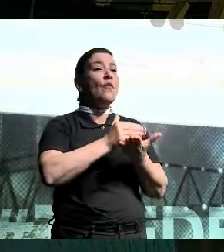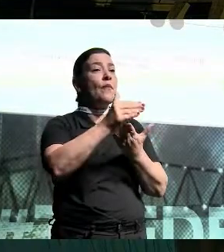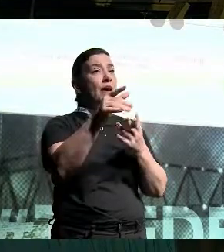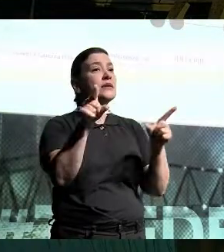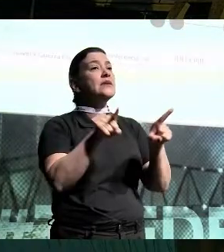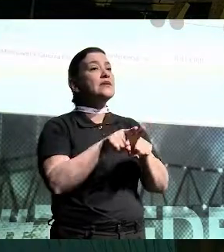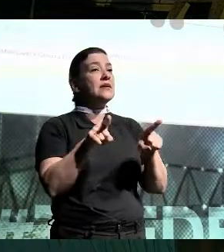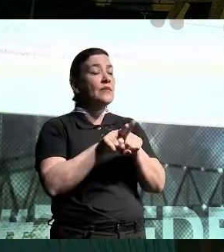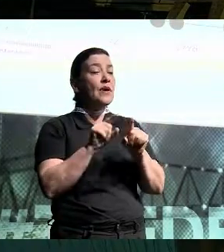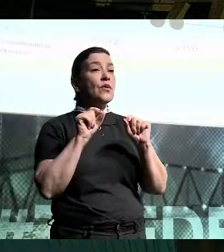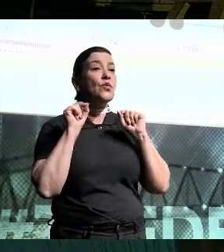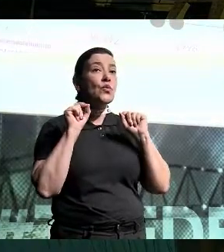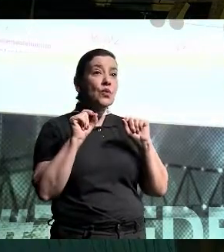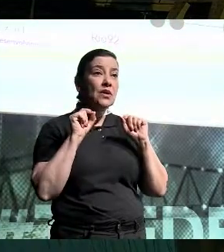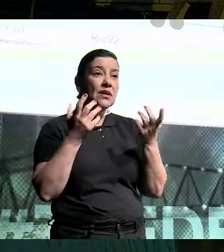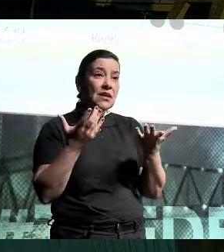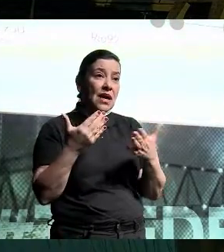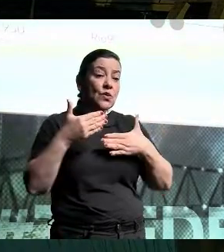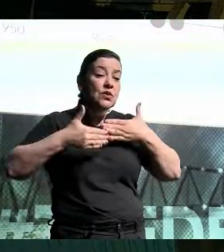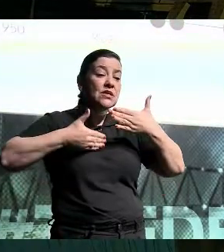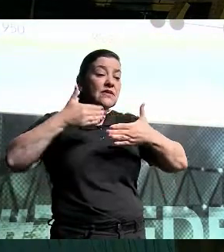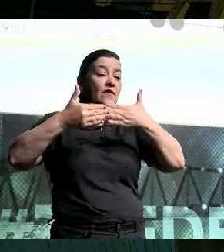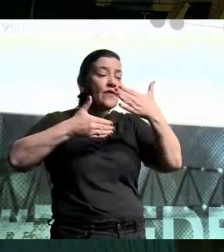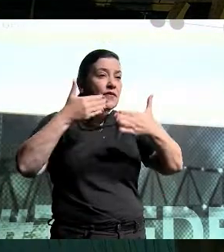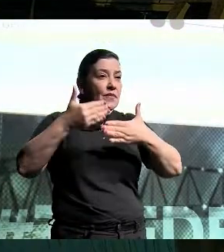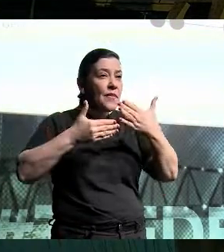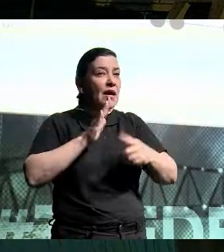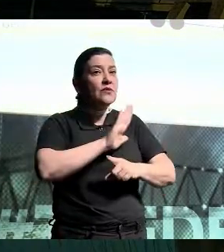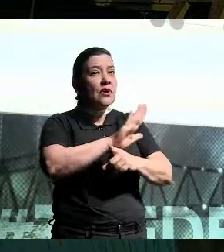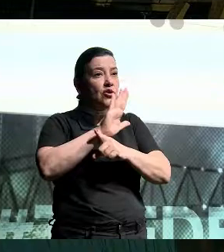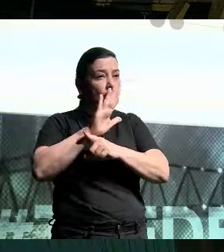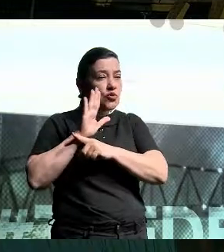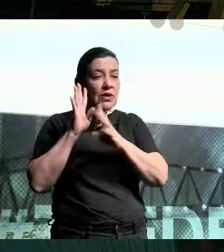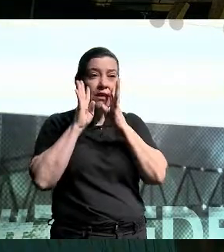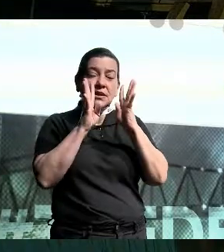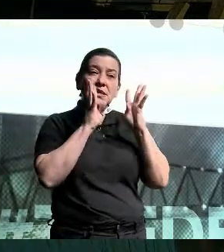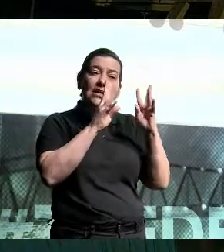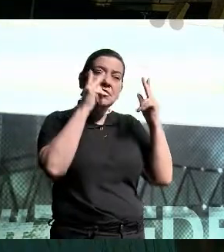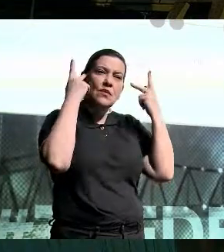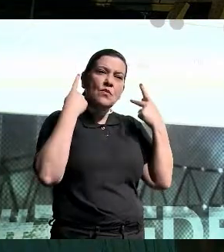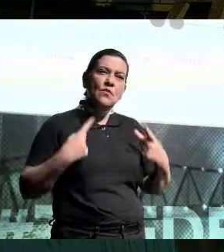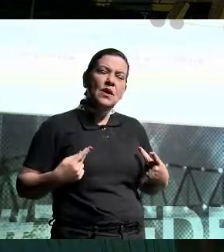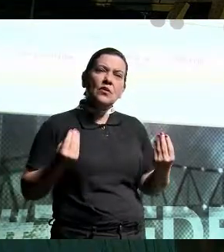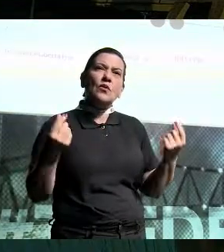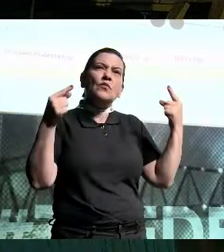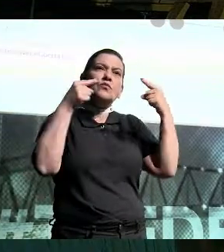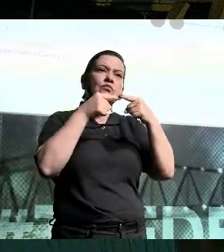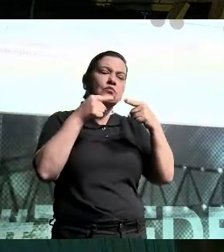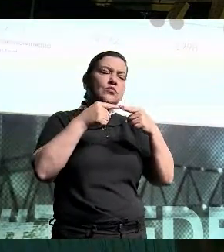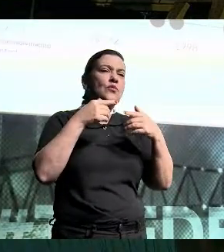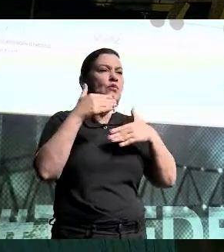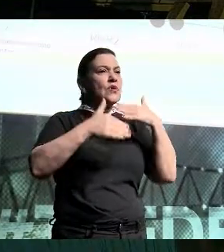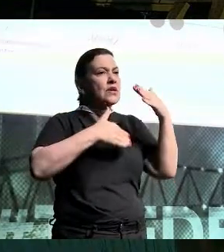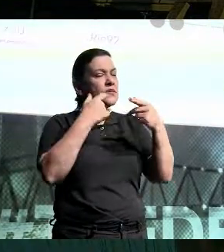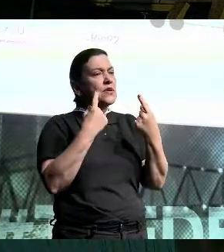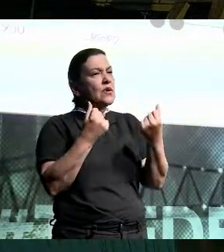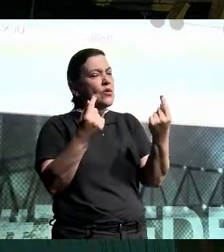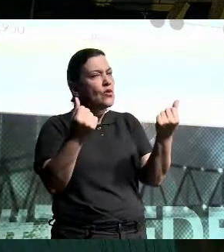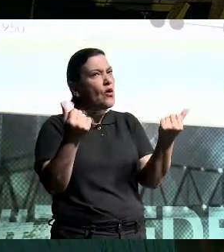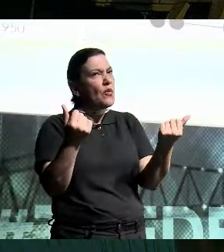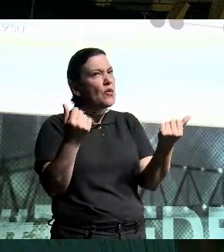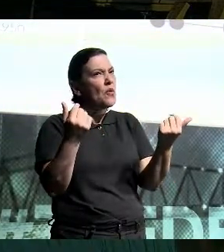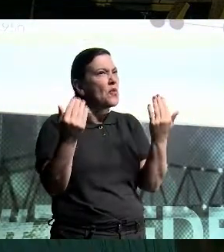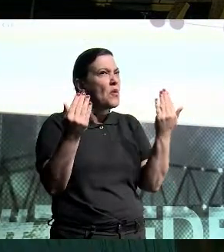trazer também o desenvolvimento humano para dentro dessas discussões todas. Como é que isso se correlaciona com o crescimento econômico?